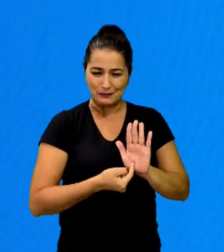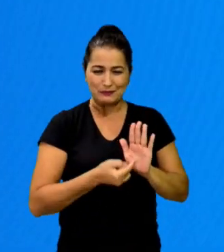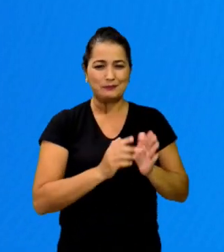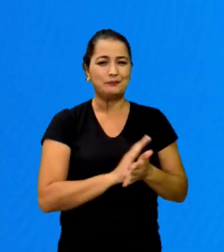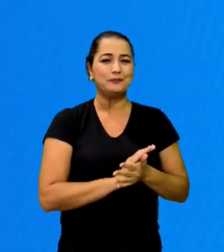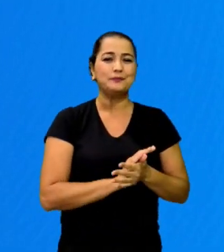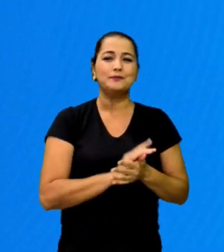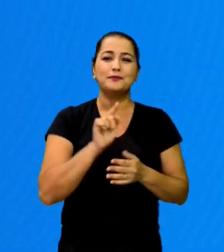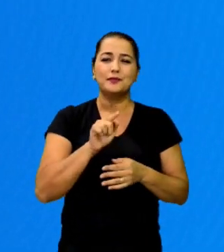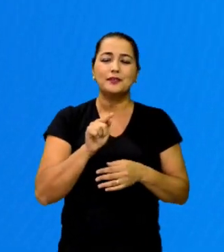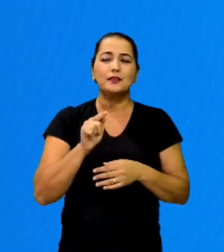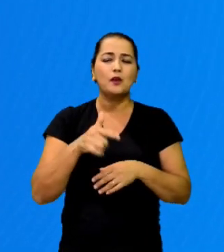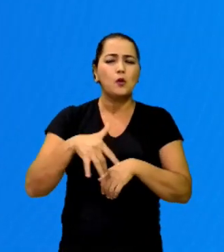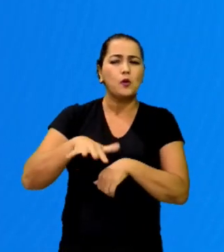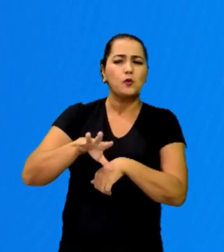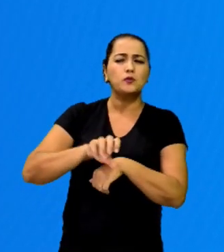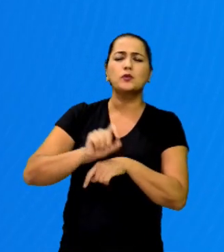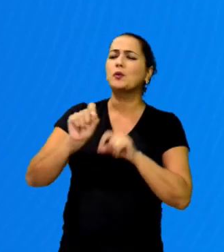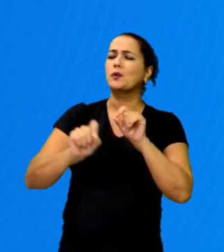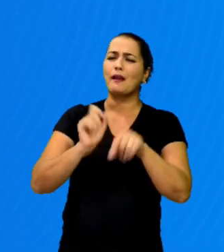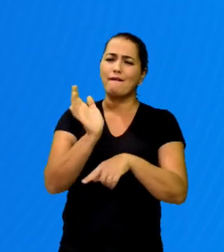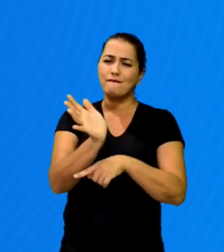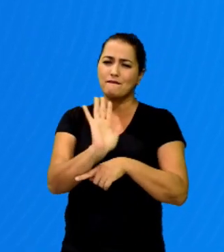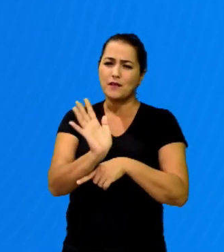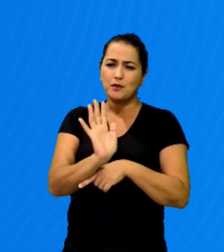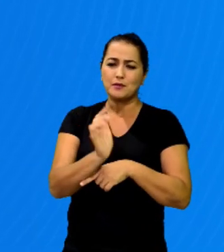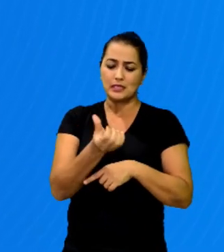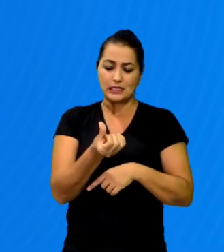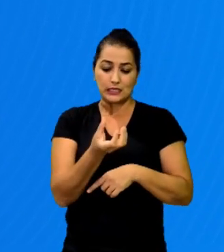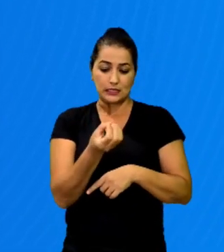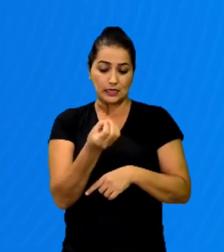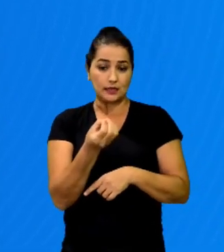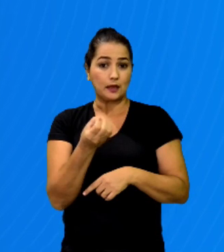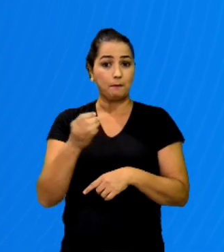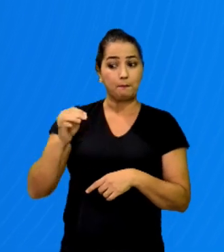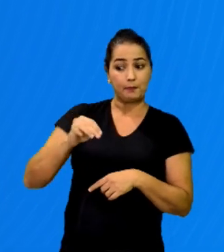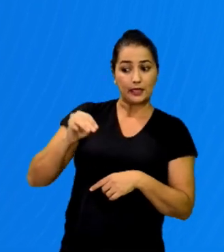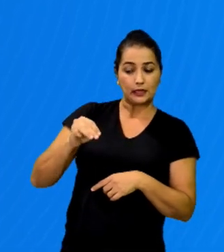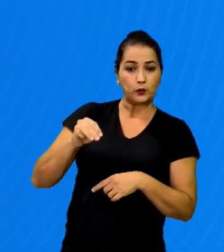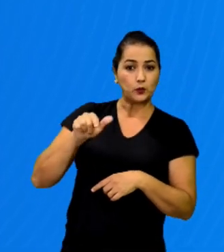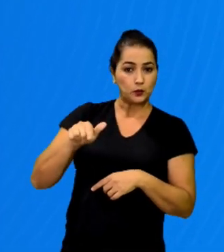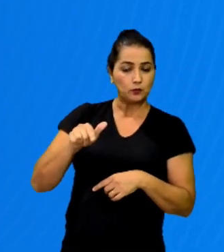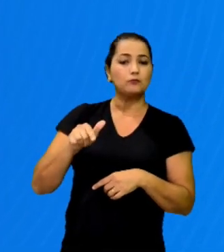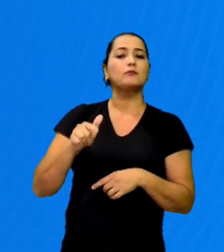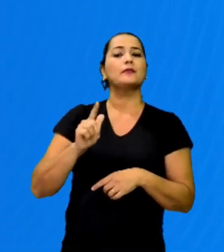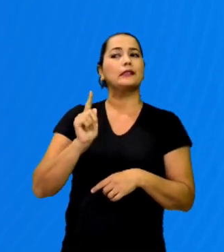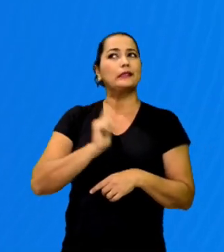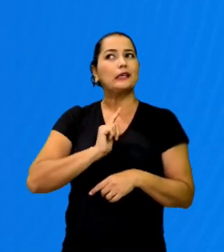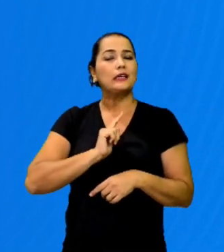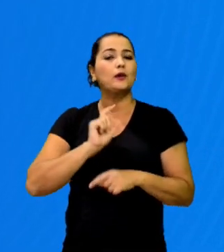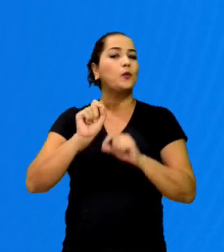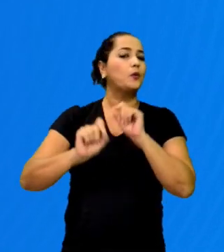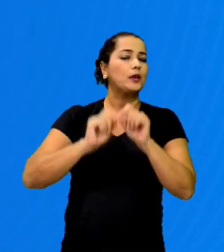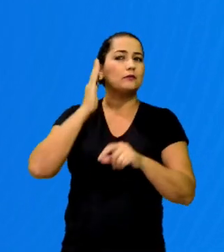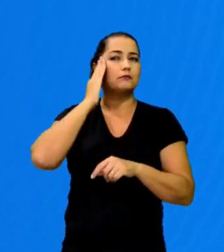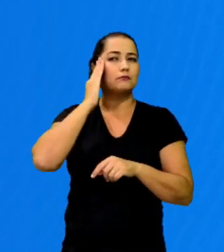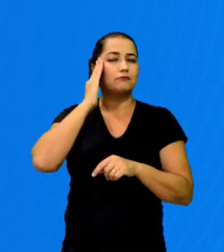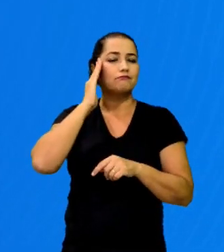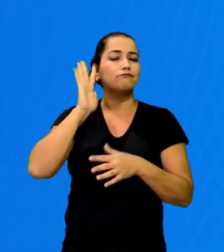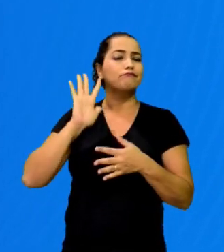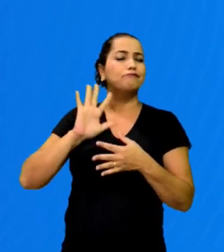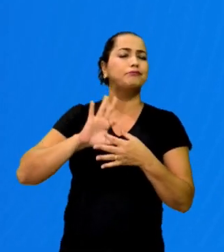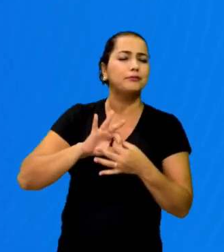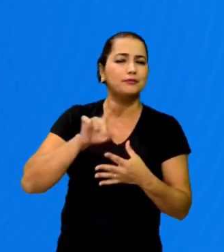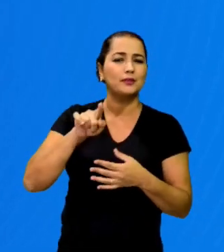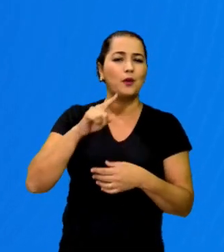você escuta que um filme irá ter duração de 60 minutos, Entende-se que o filme terá o tempo de uma hora